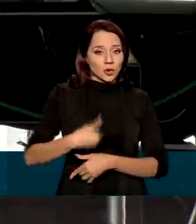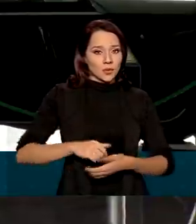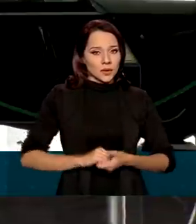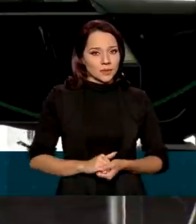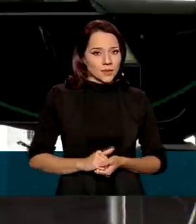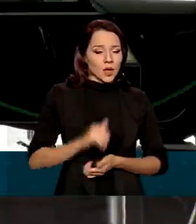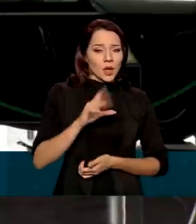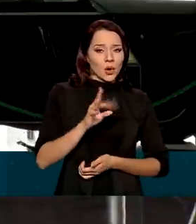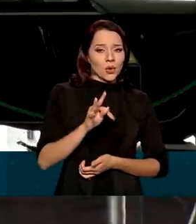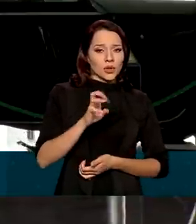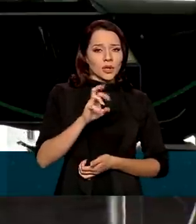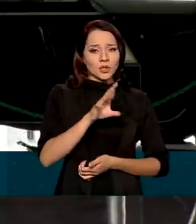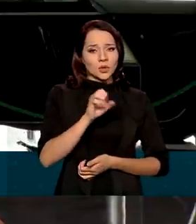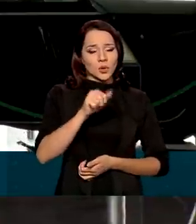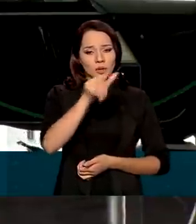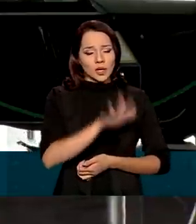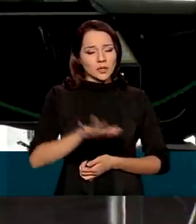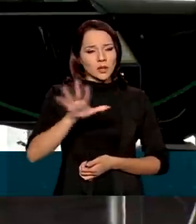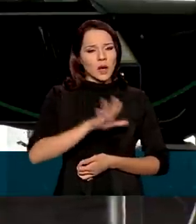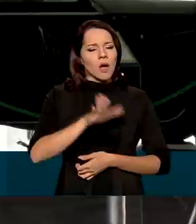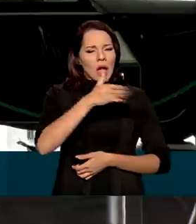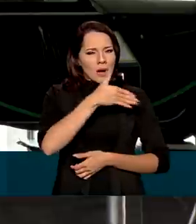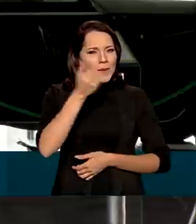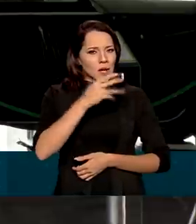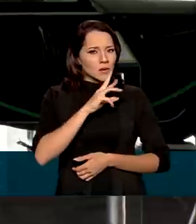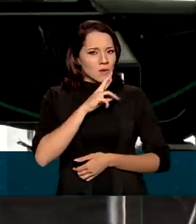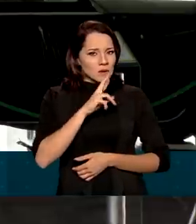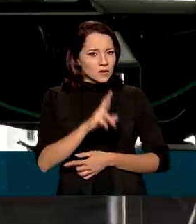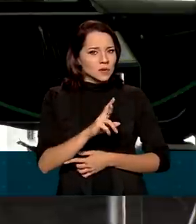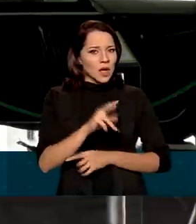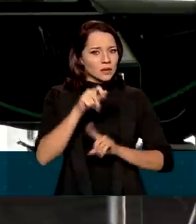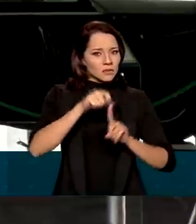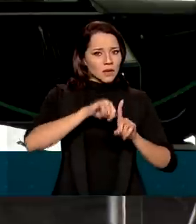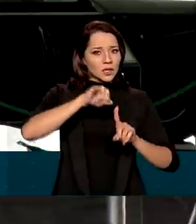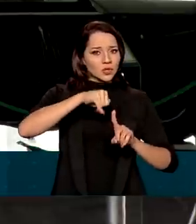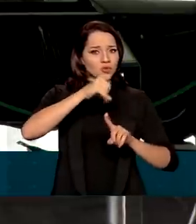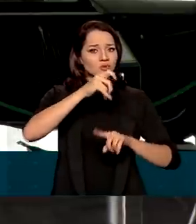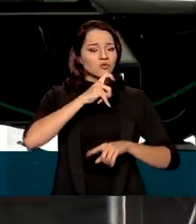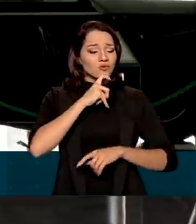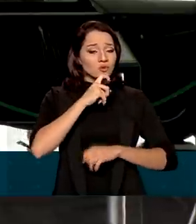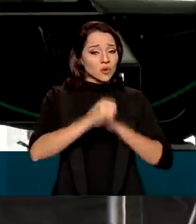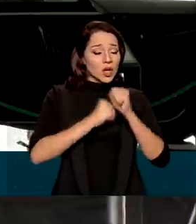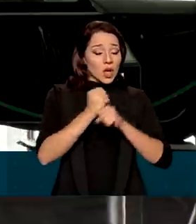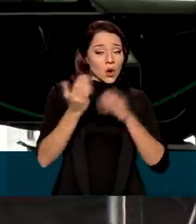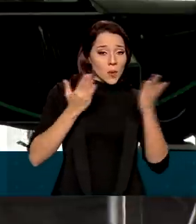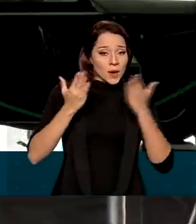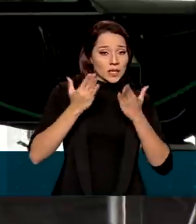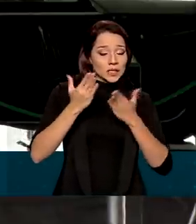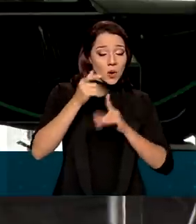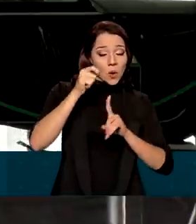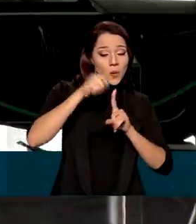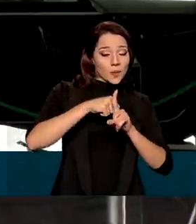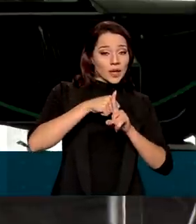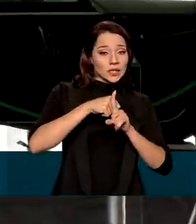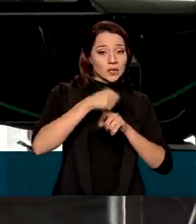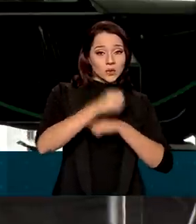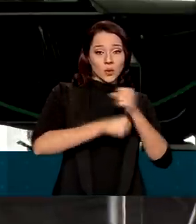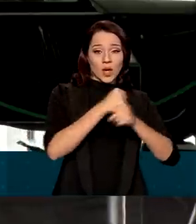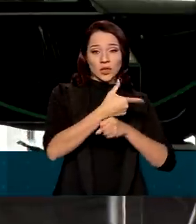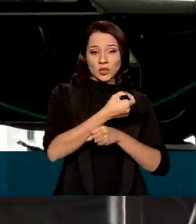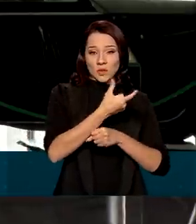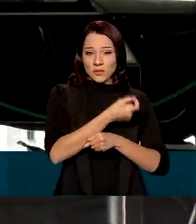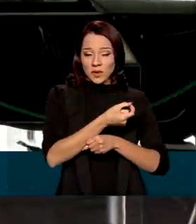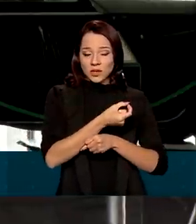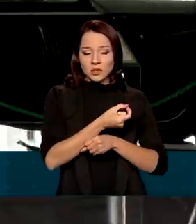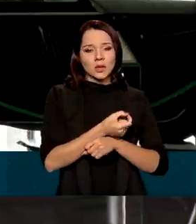o Tesouro Nacional, a melhora do resultado de julho deste ano, na comparação com o mês de 2020,